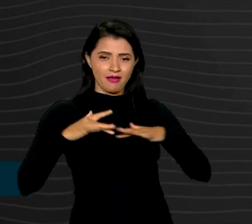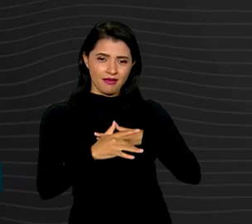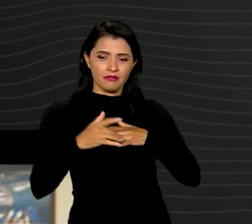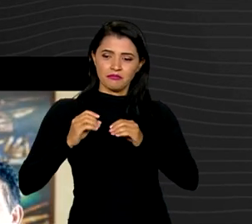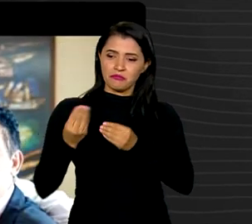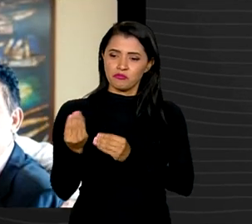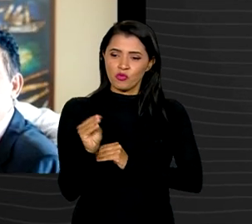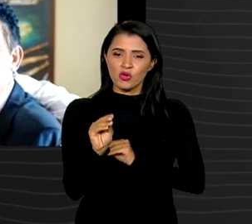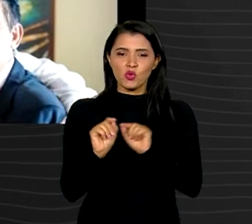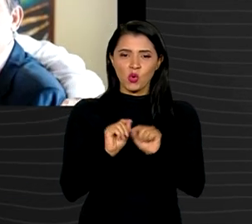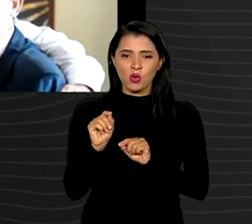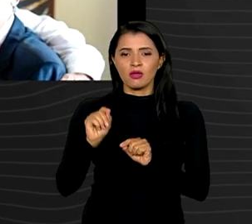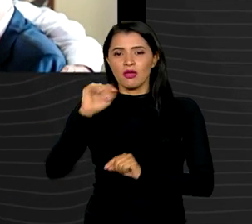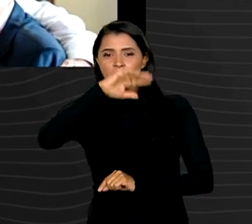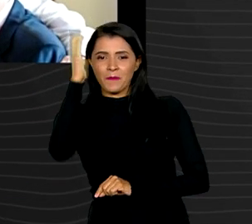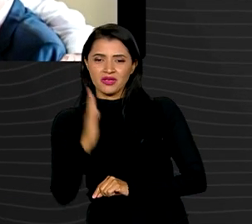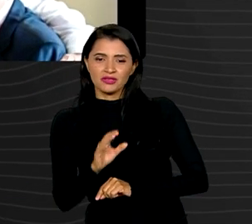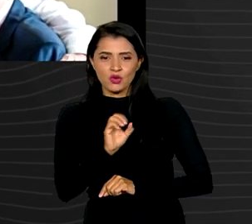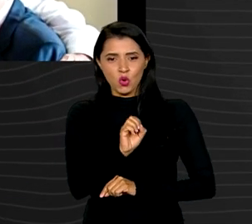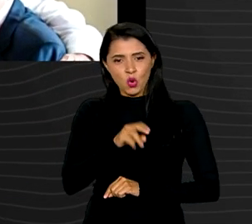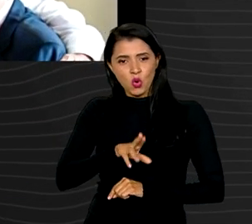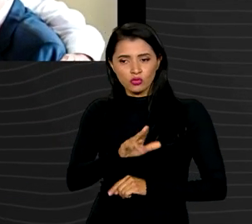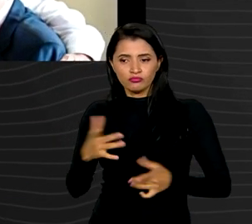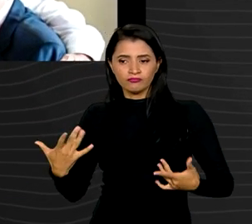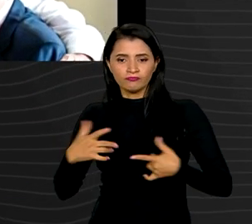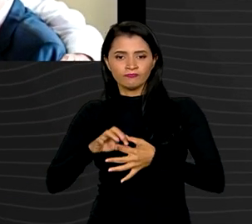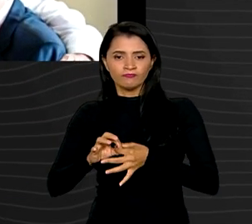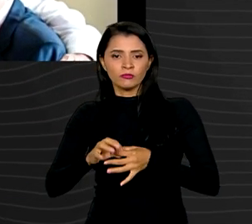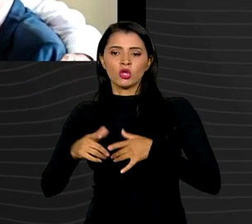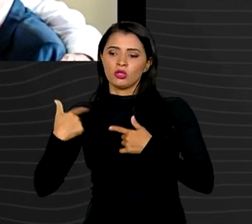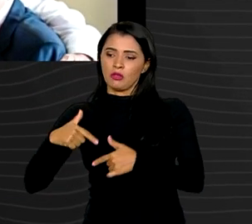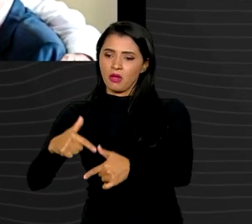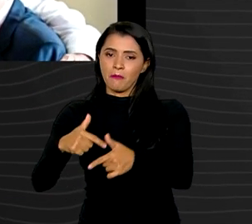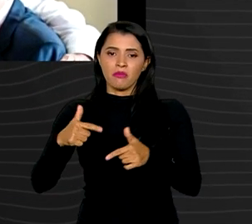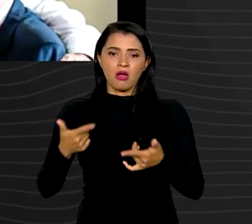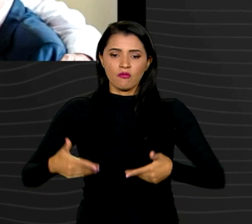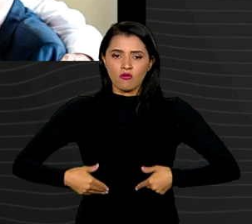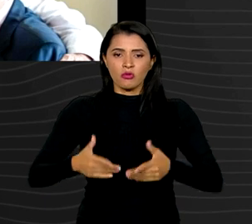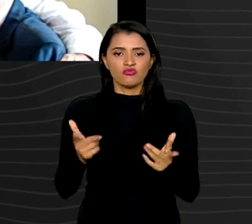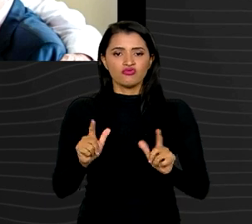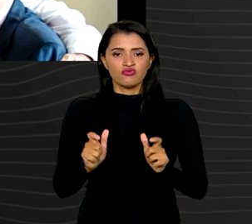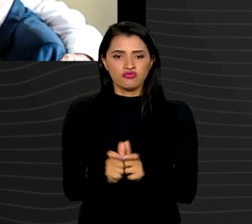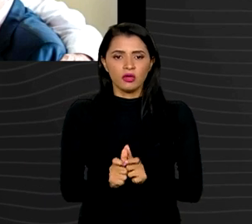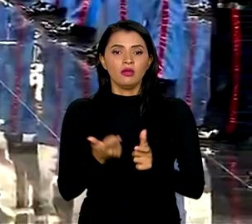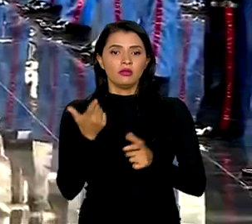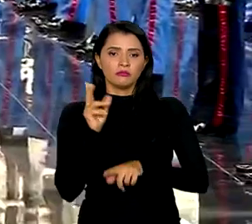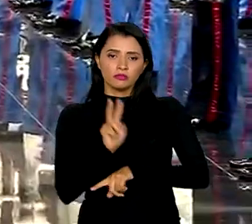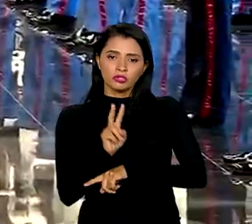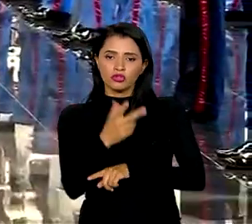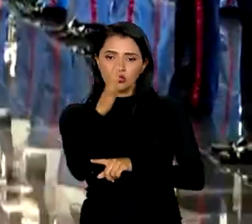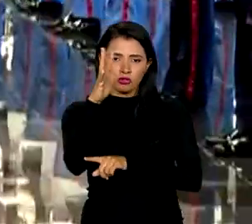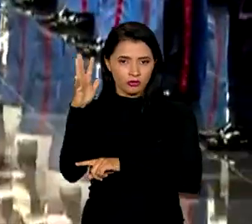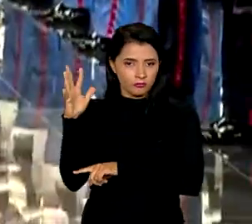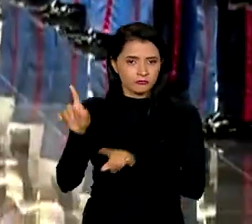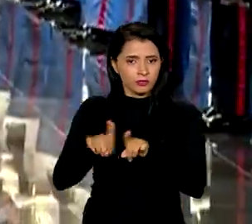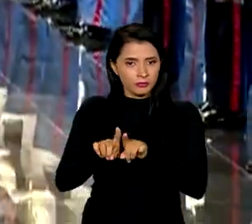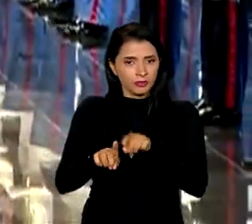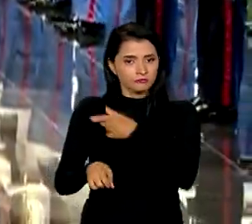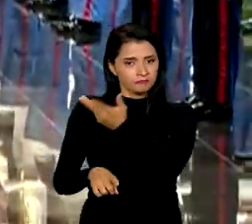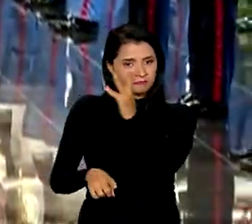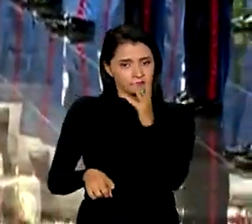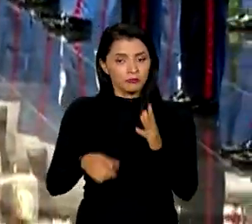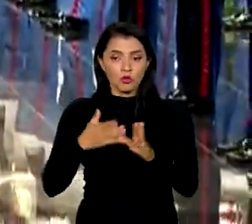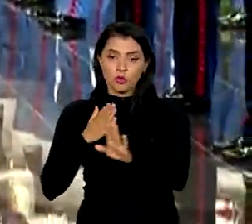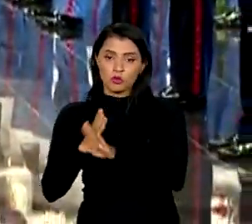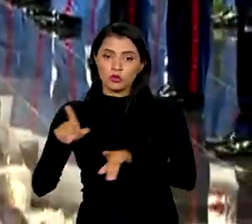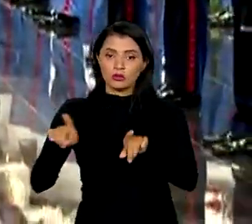publicou que o Brasil e a ONU vão trabalhar em conjunto para erradicar a fome e preservar o meio ambiente. Lula também se encontrou